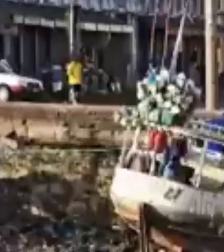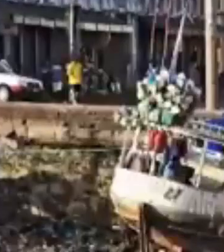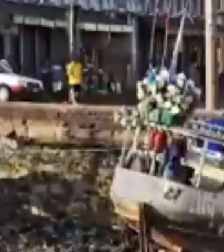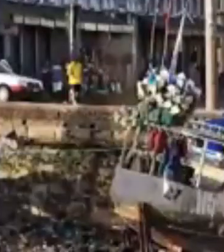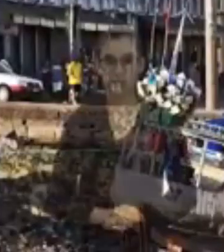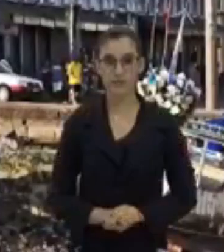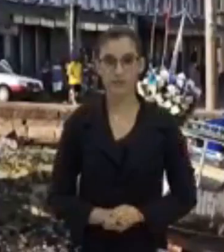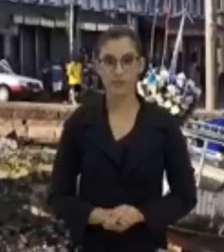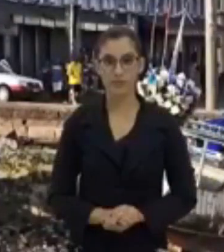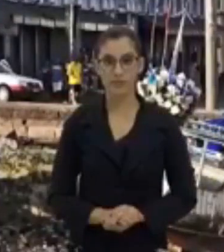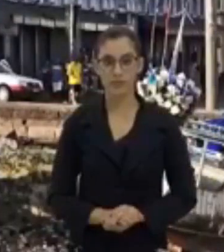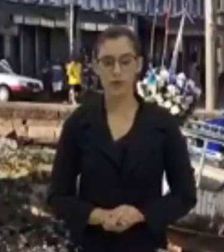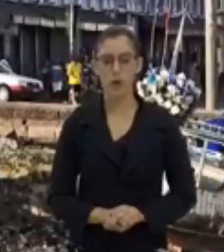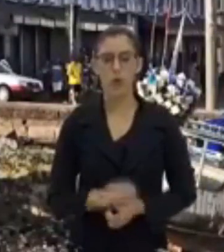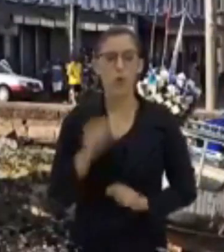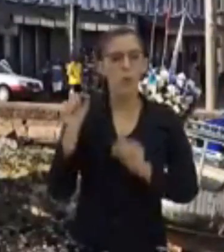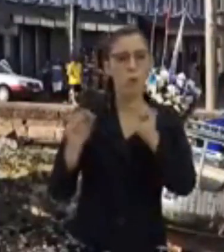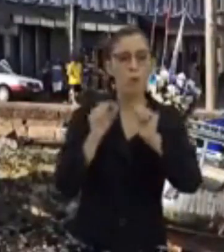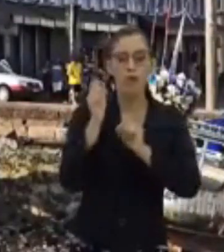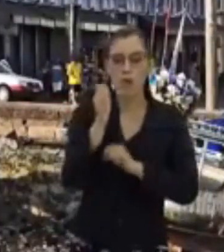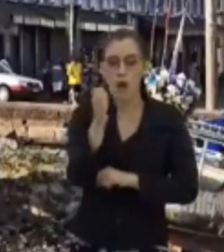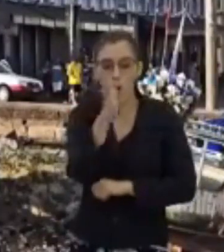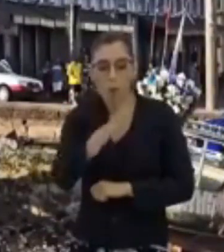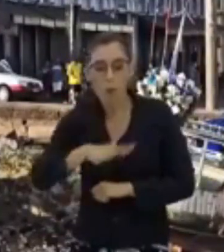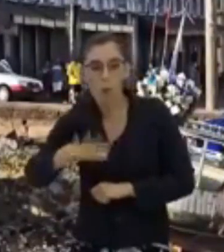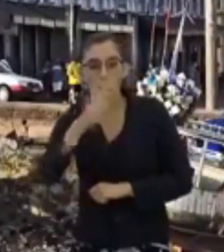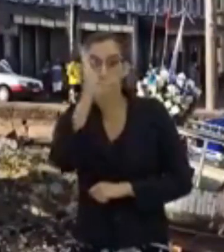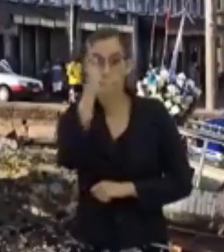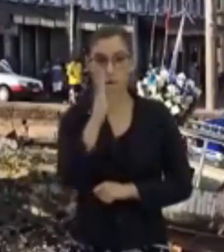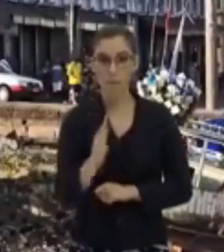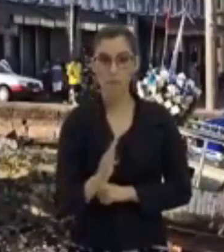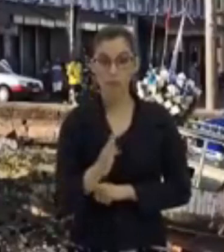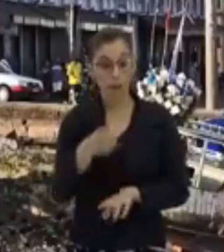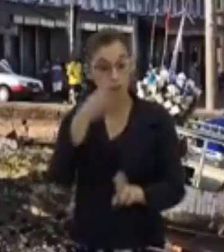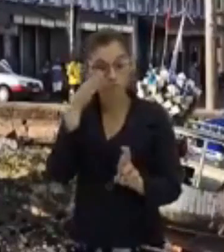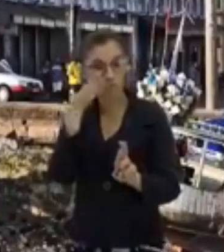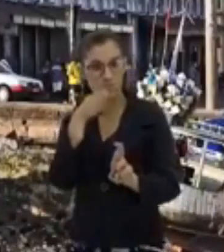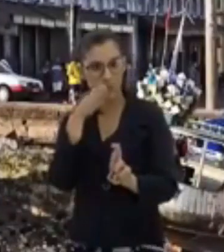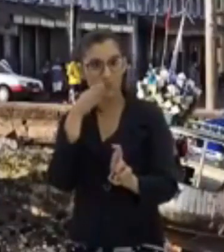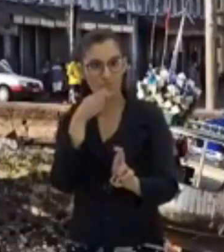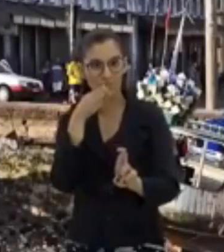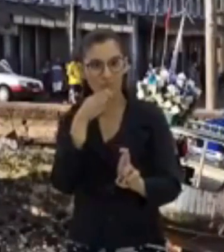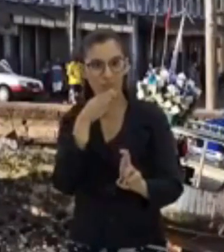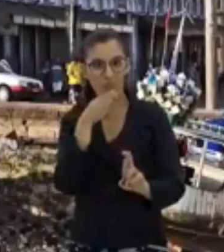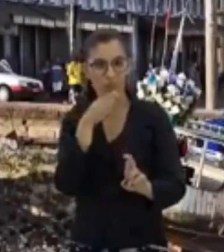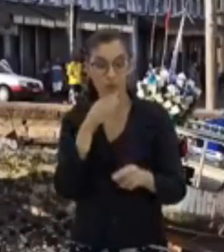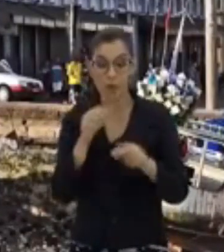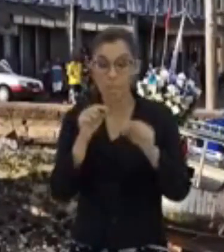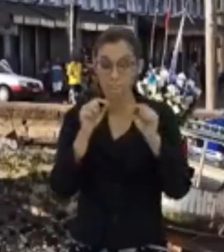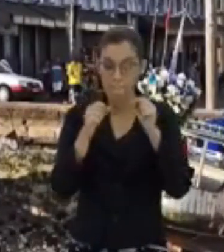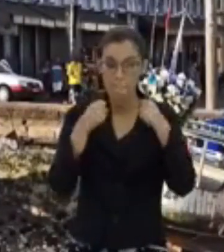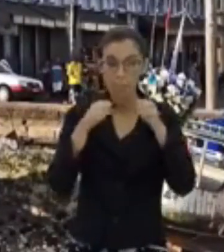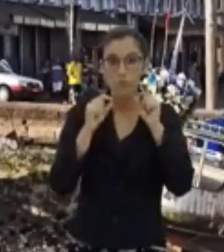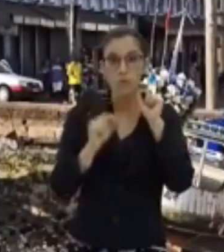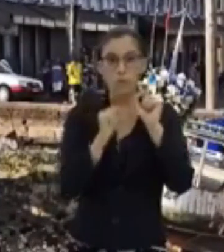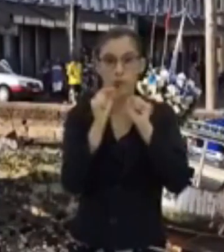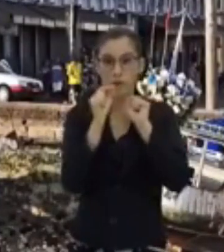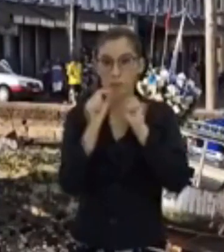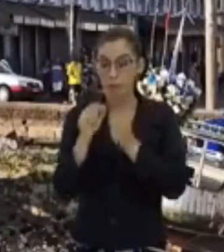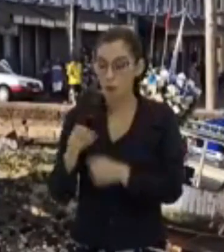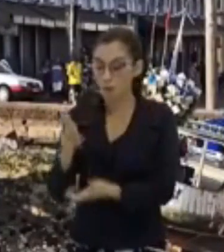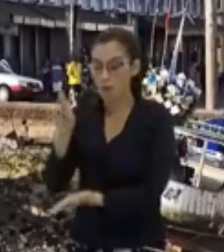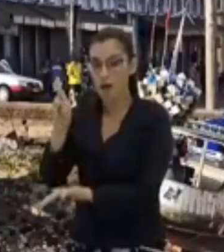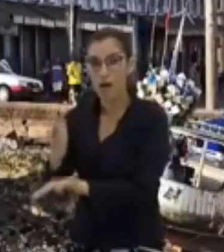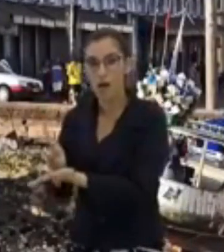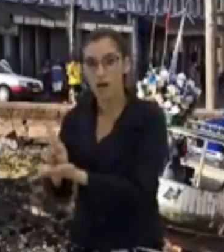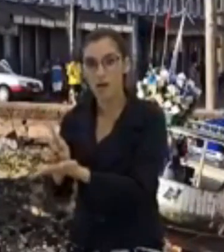Um mapa nada mais é do que uma representação. Então você pode pegar uma realidade e você pode representá-la